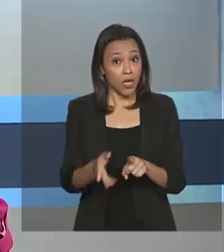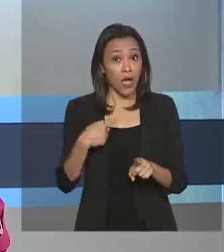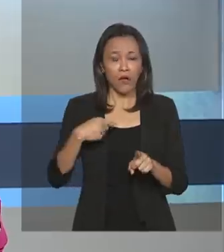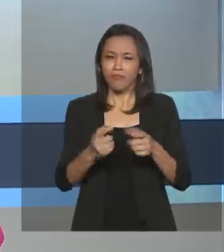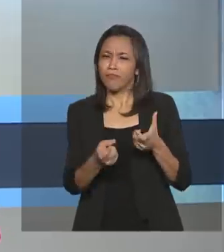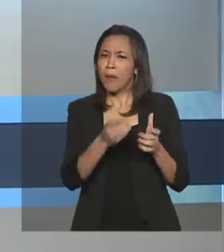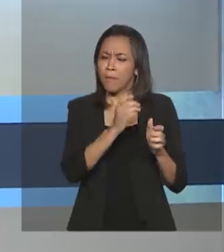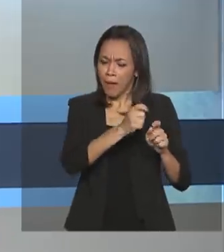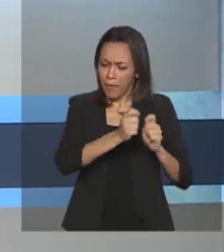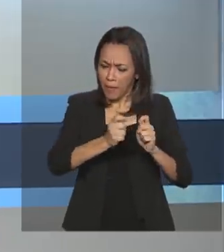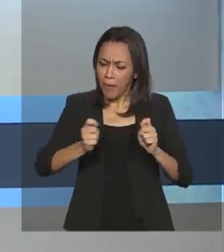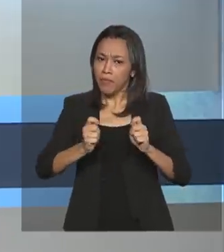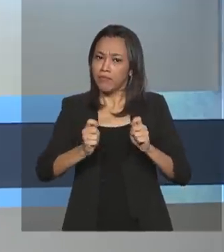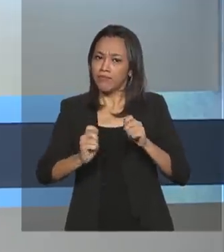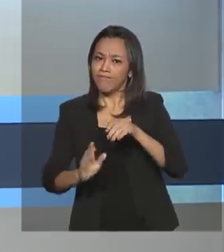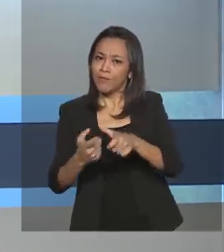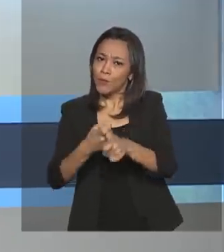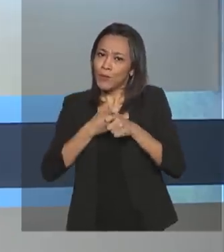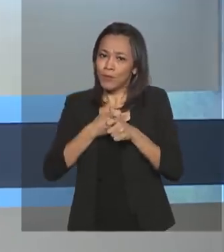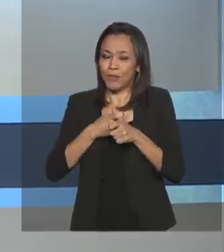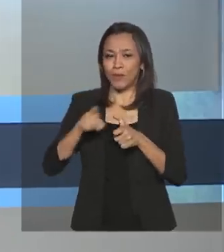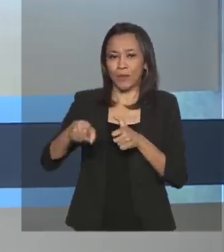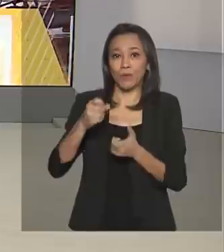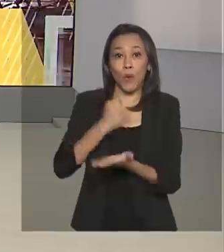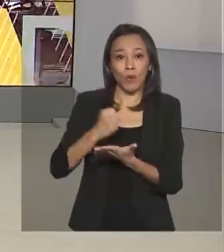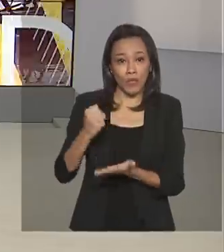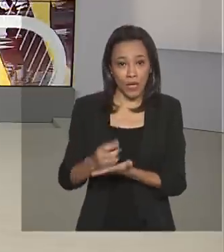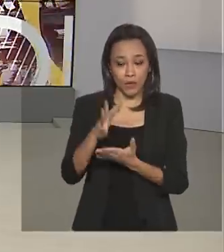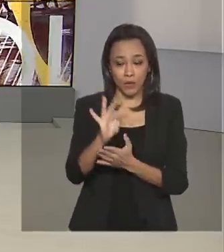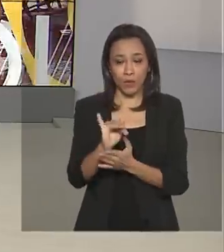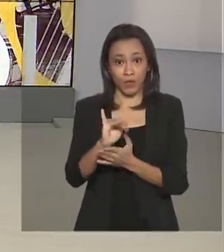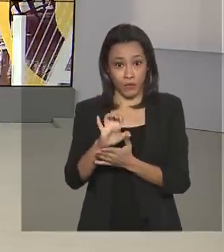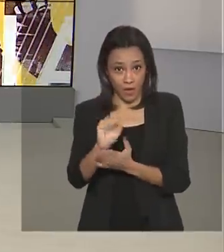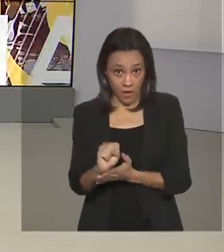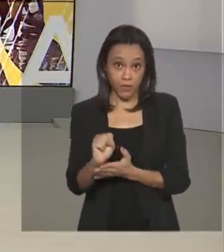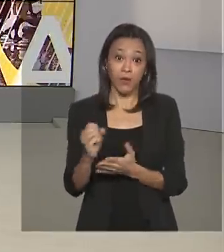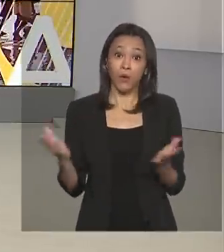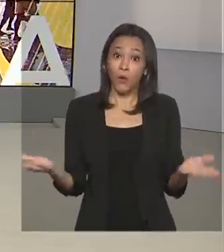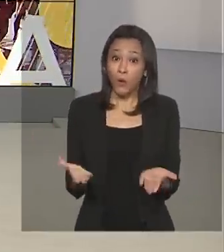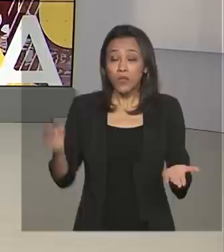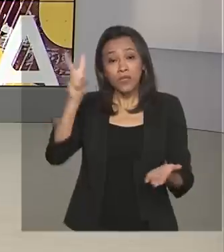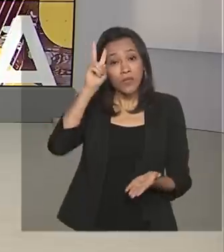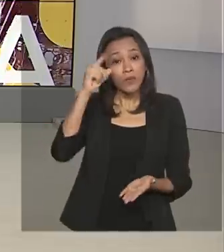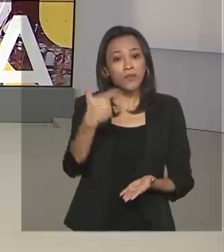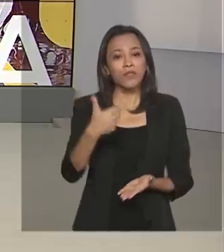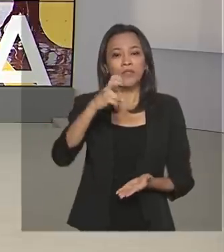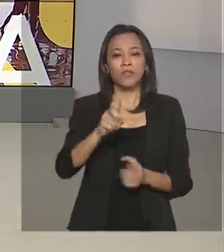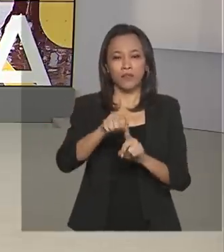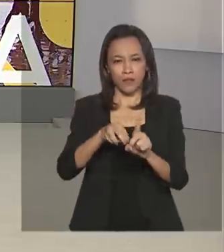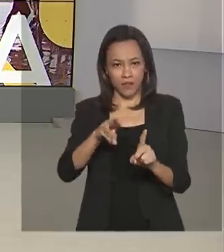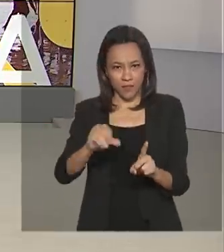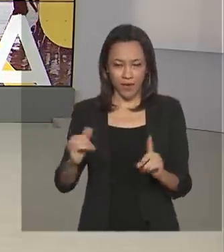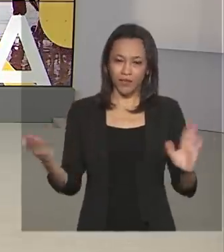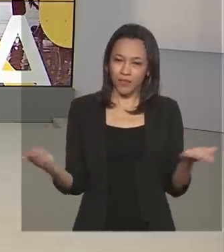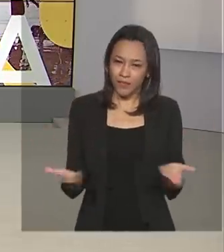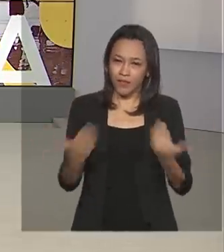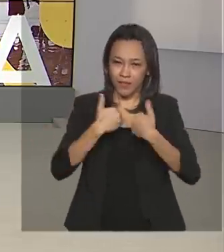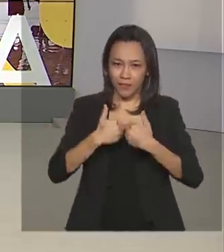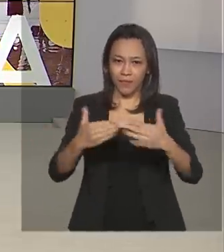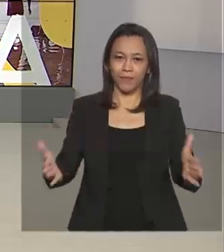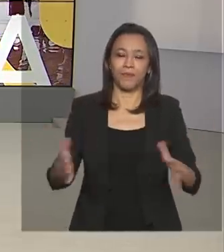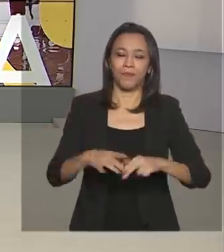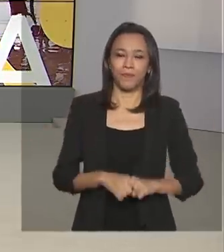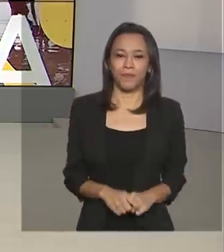suspensão das parcelas dos contratos do FIES. Hoje é segunda-feira, 25 de maio. O Brasil em Dia